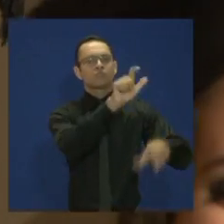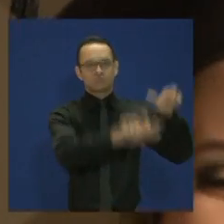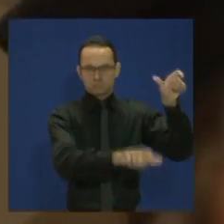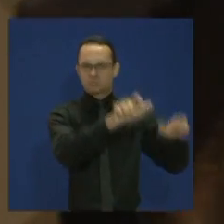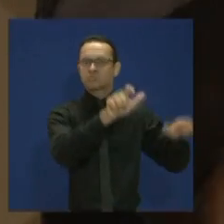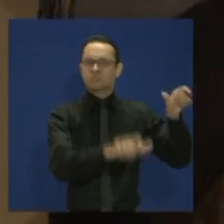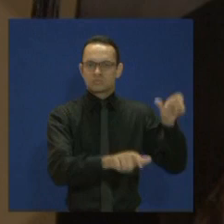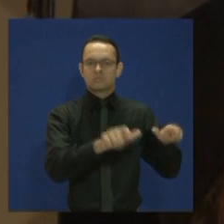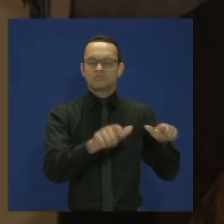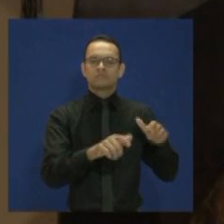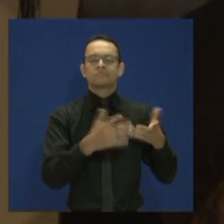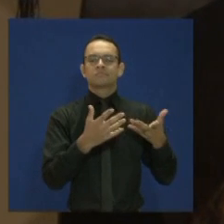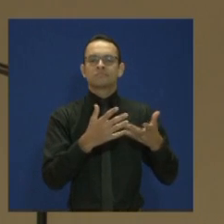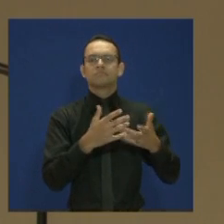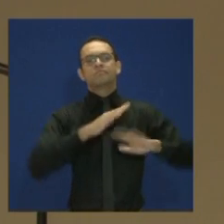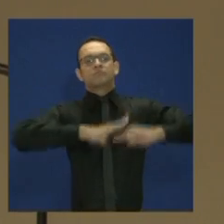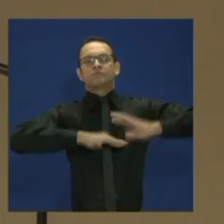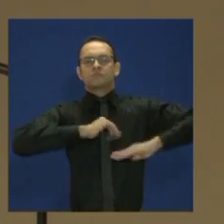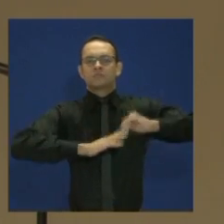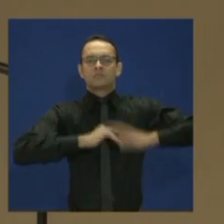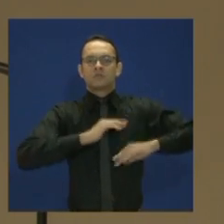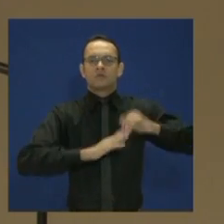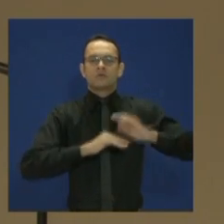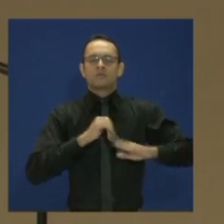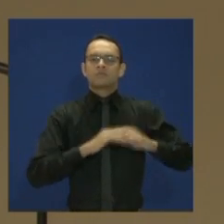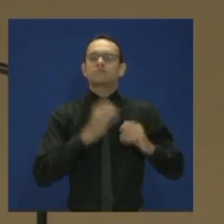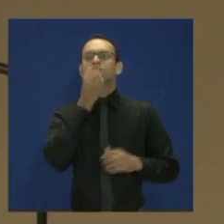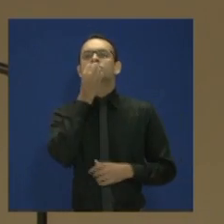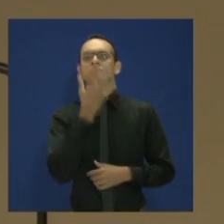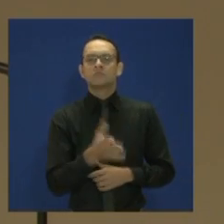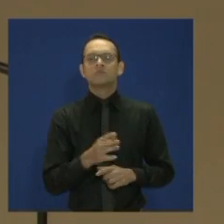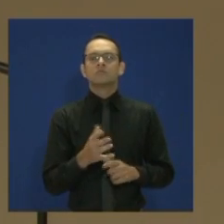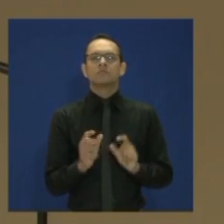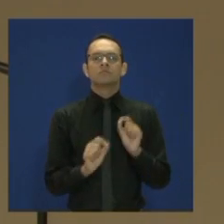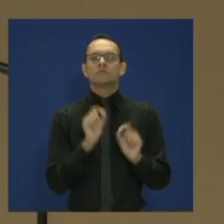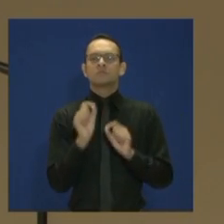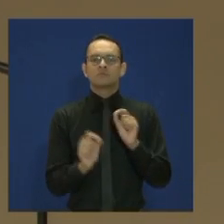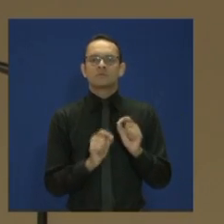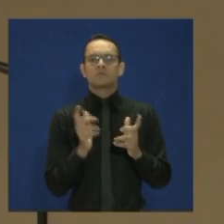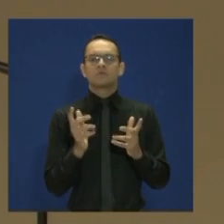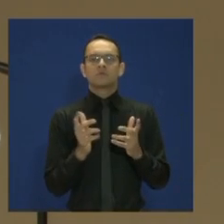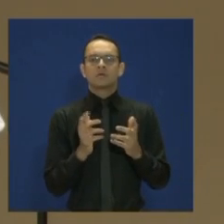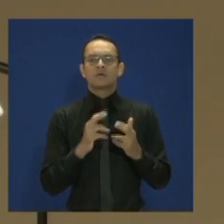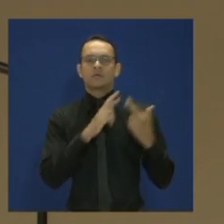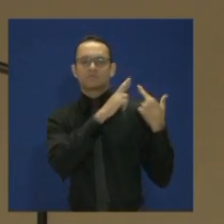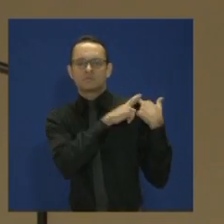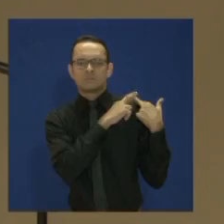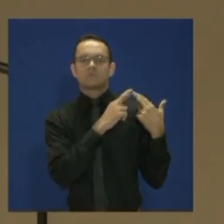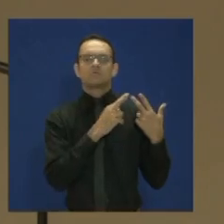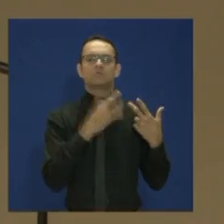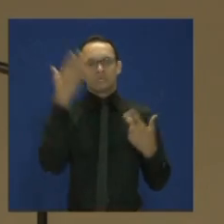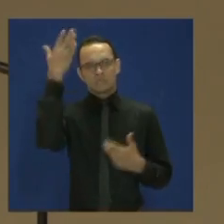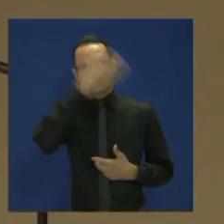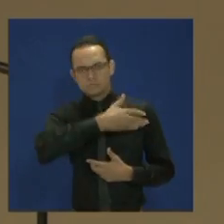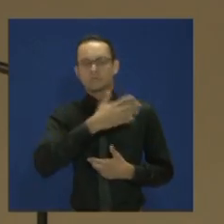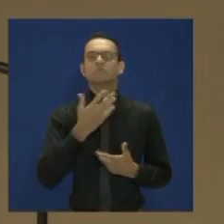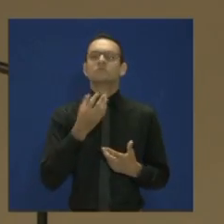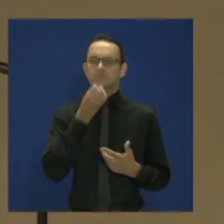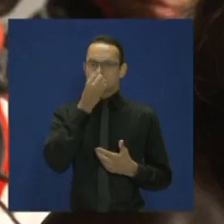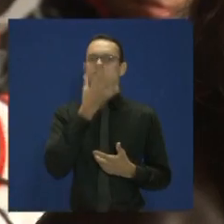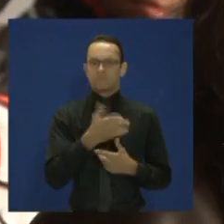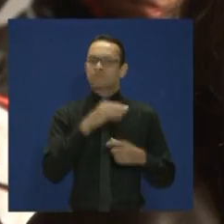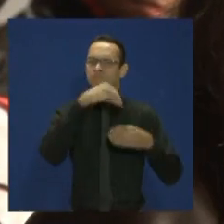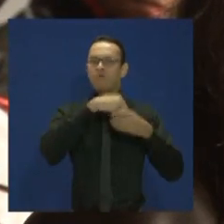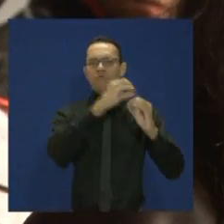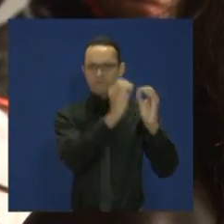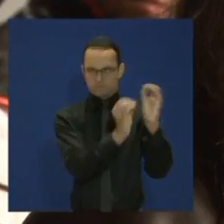instituição da respeitabilidade e credibilidade da Universidade Federal de Goiás. A recessão vivida pelo país,